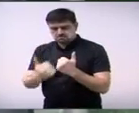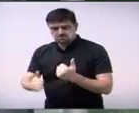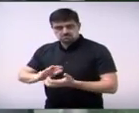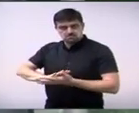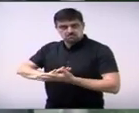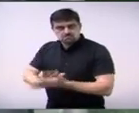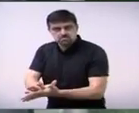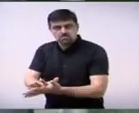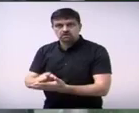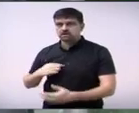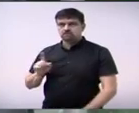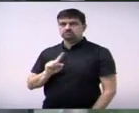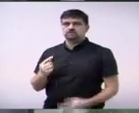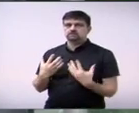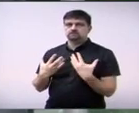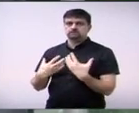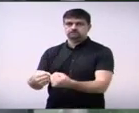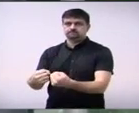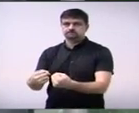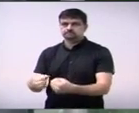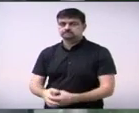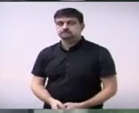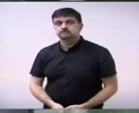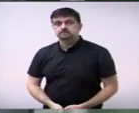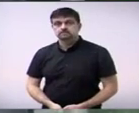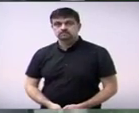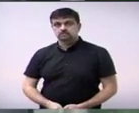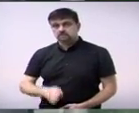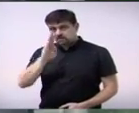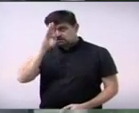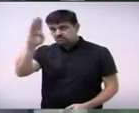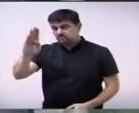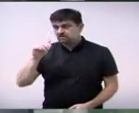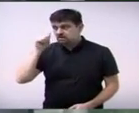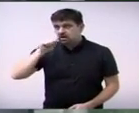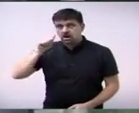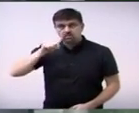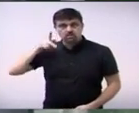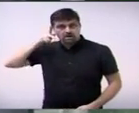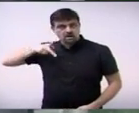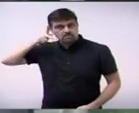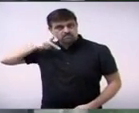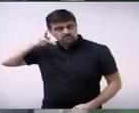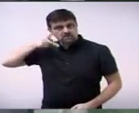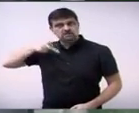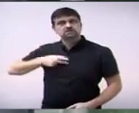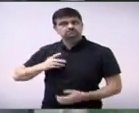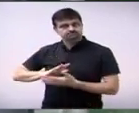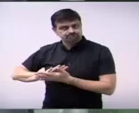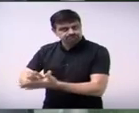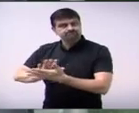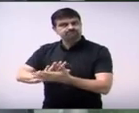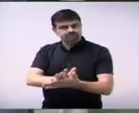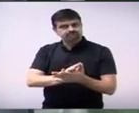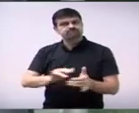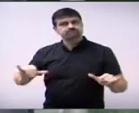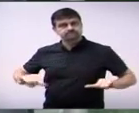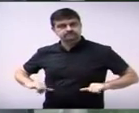manifestações que tem ocorrido principalmente com as mulheres mas aqui na câmara também